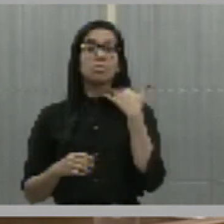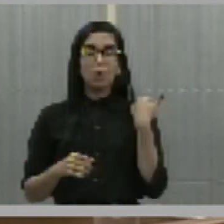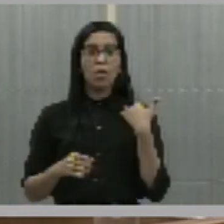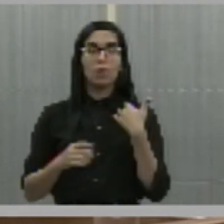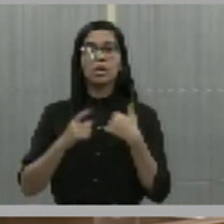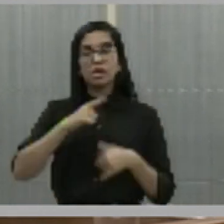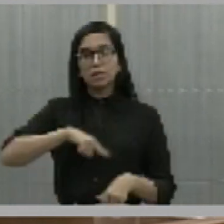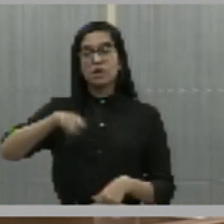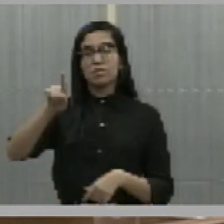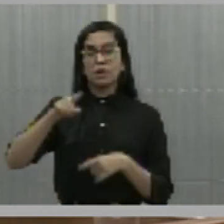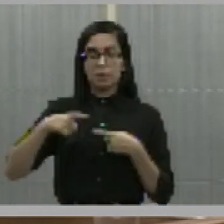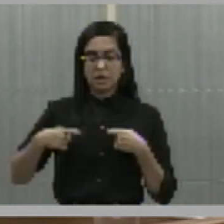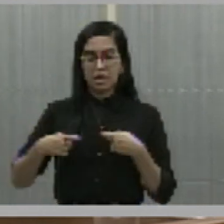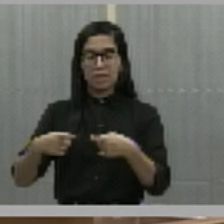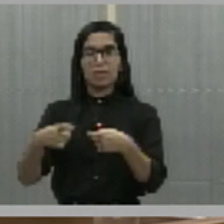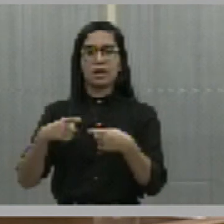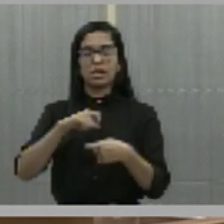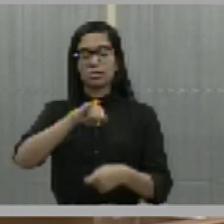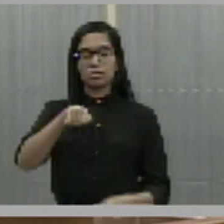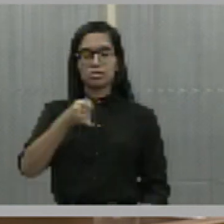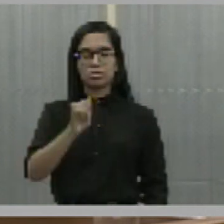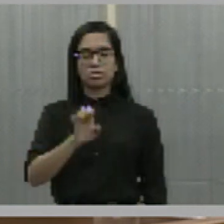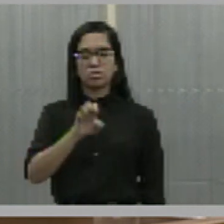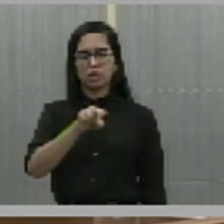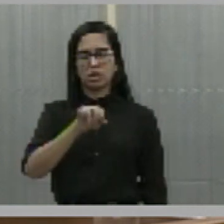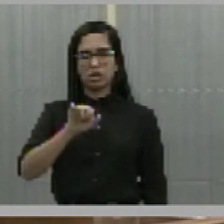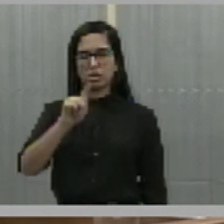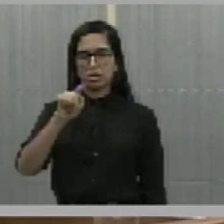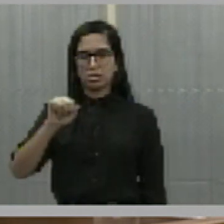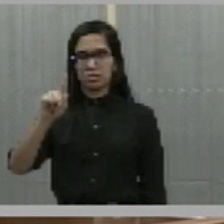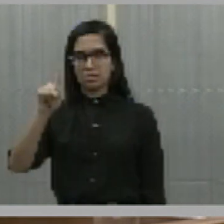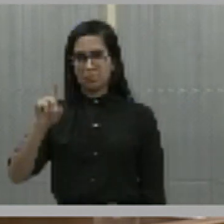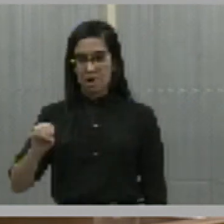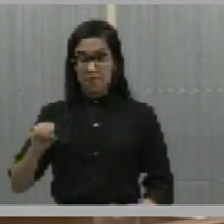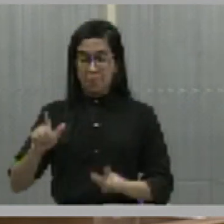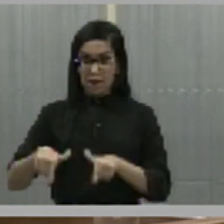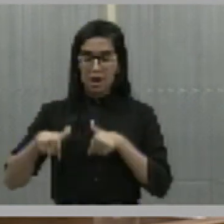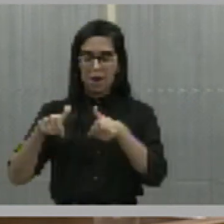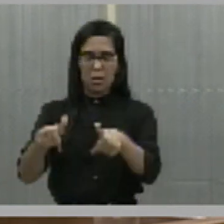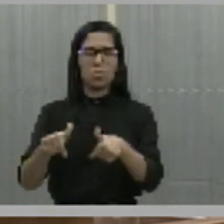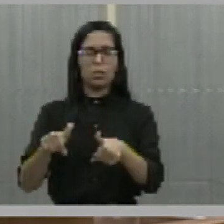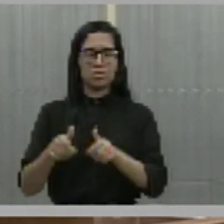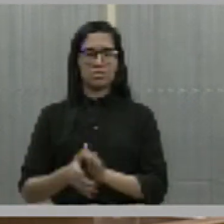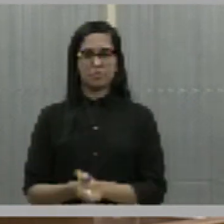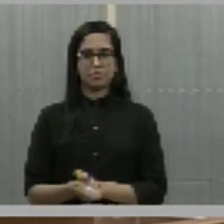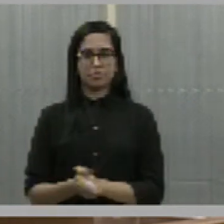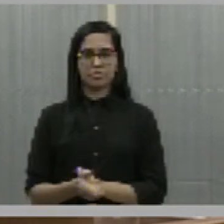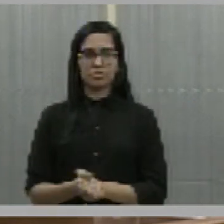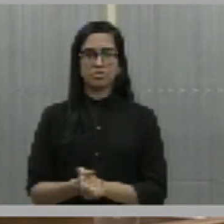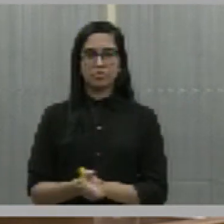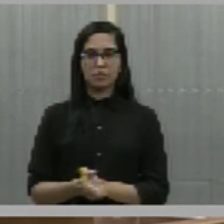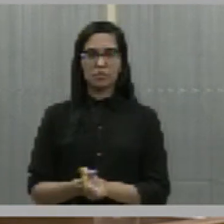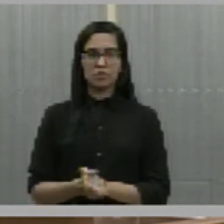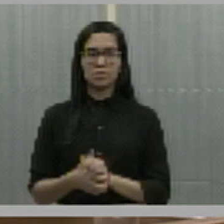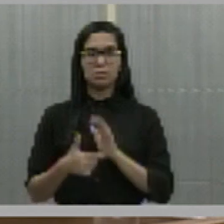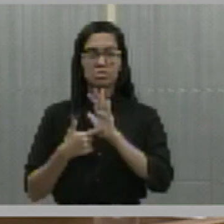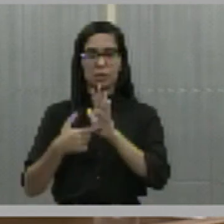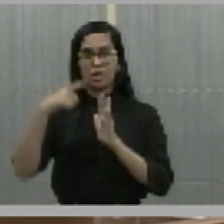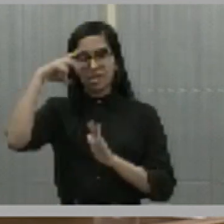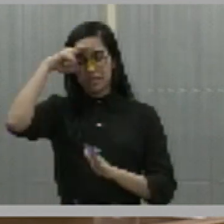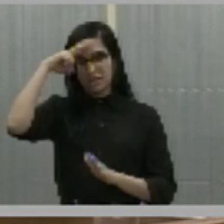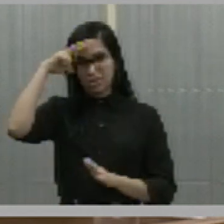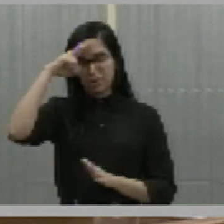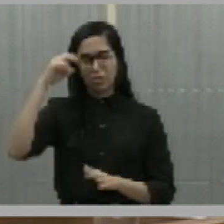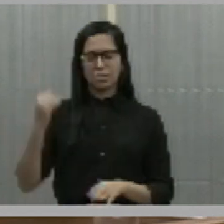a guerra, para a Batalha do Genipapo, para defender o território. Essa leitura feita por Franklin Pires é muito